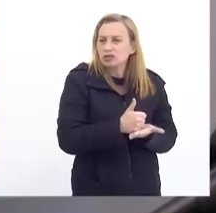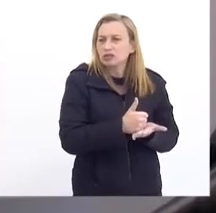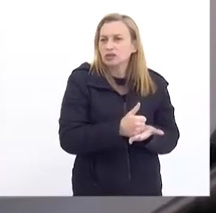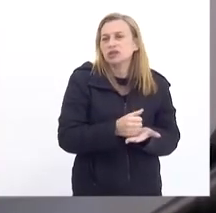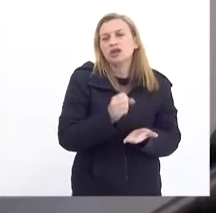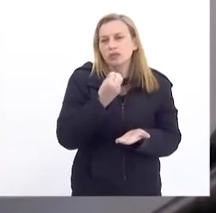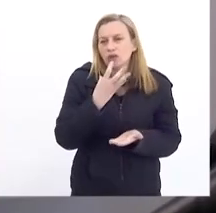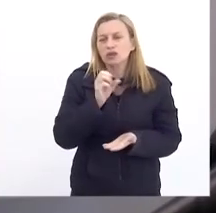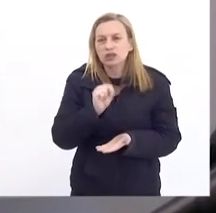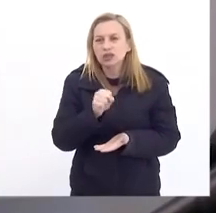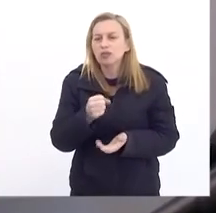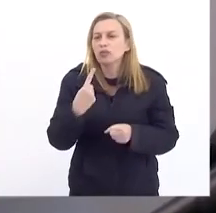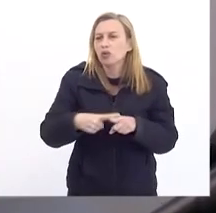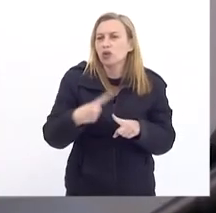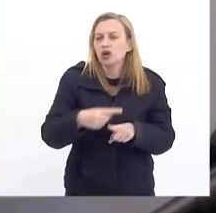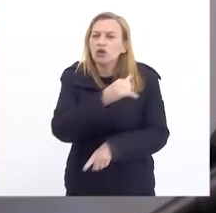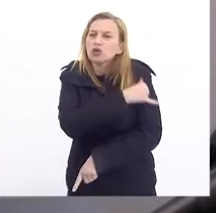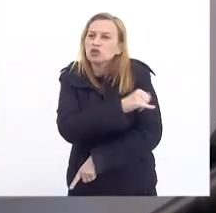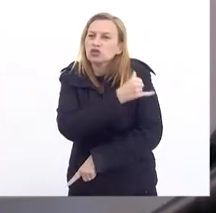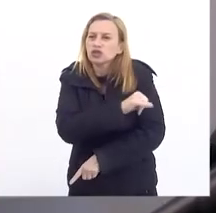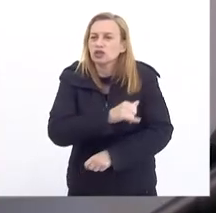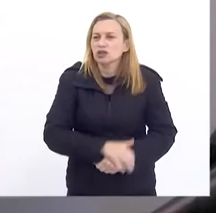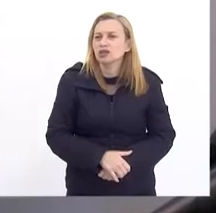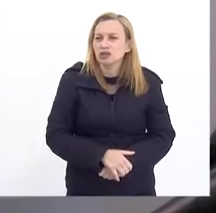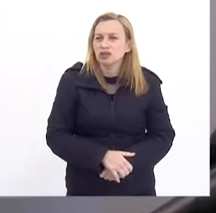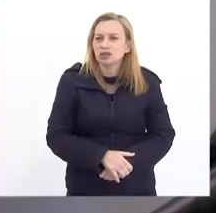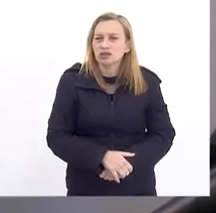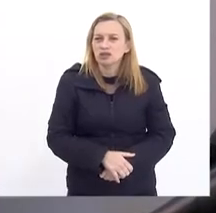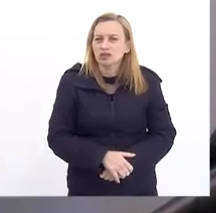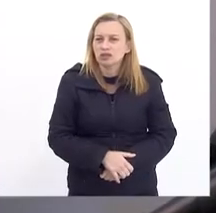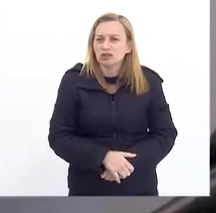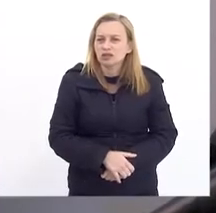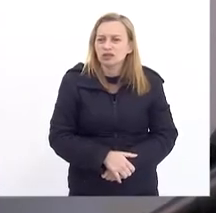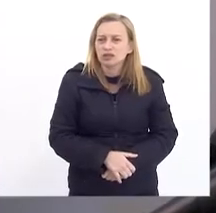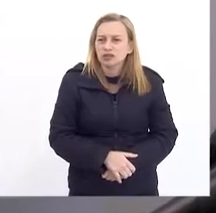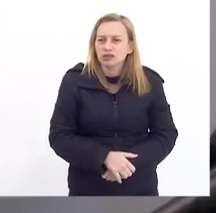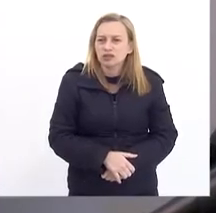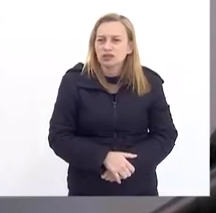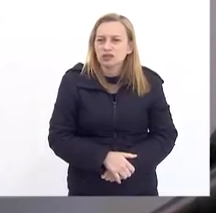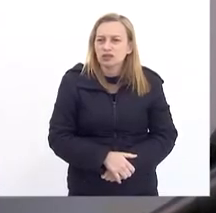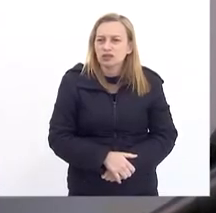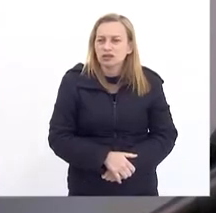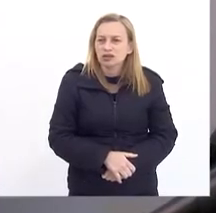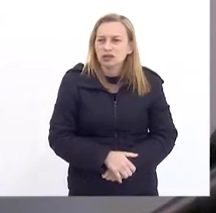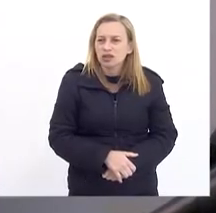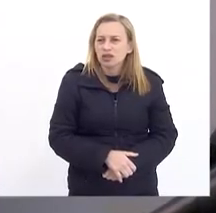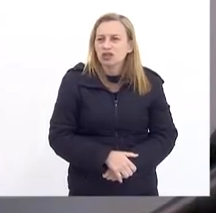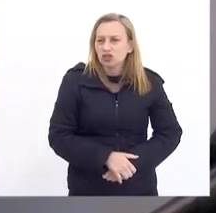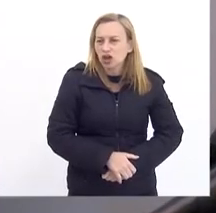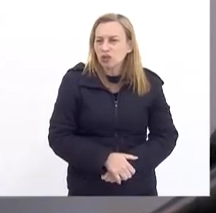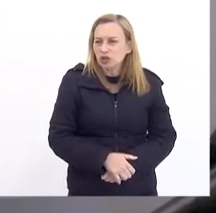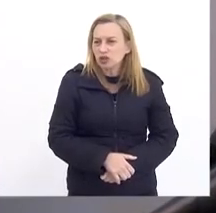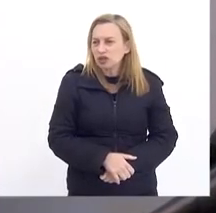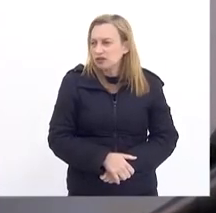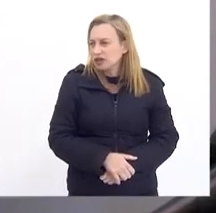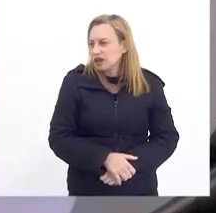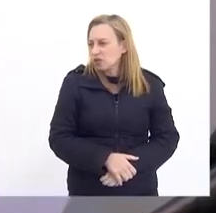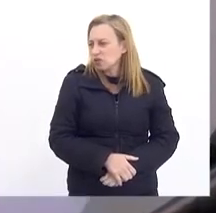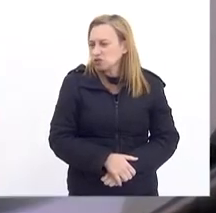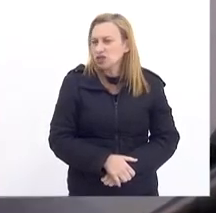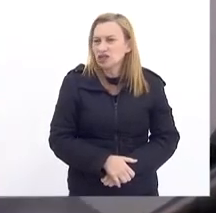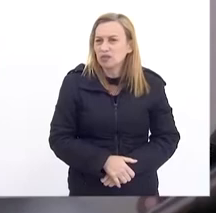o Rio de Janeiro, ao se reposicionar, pode agora